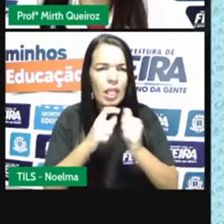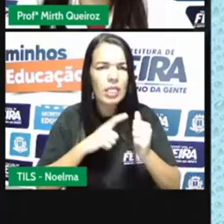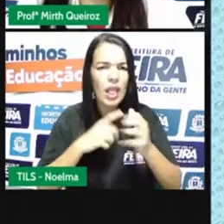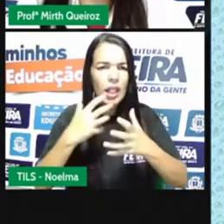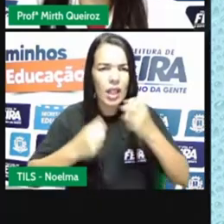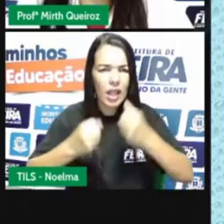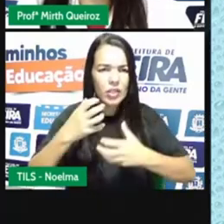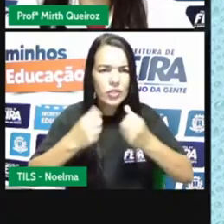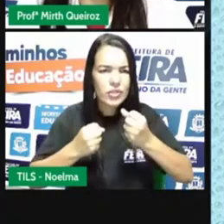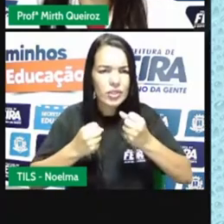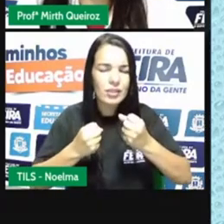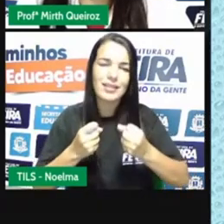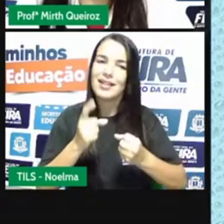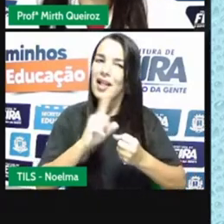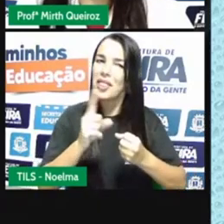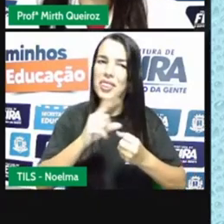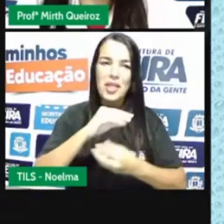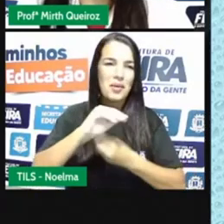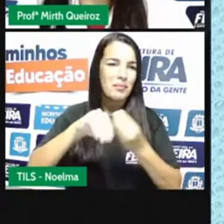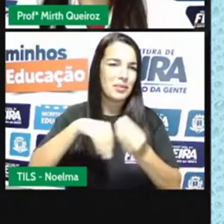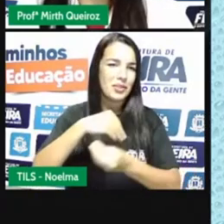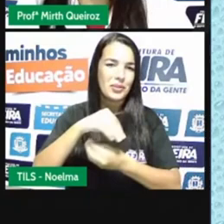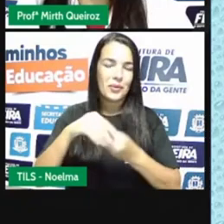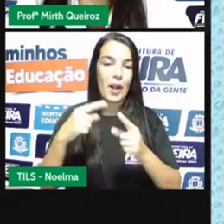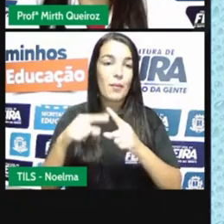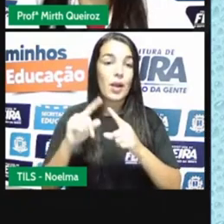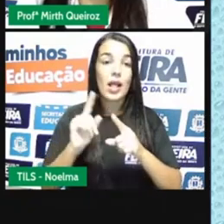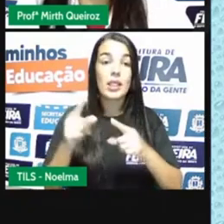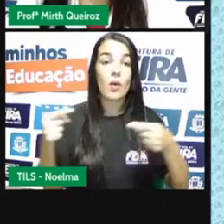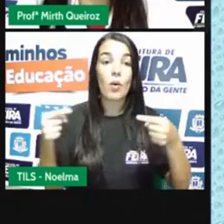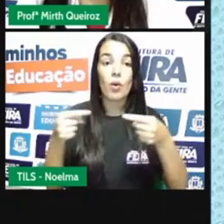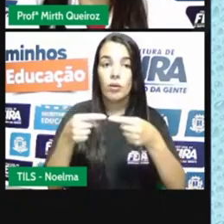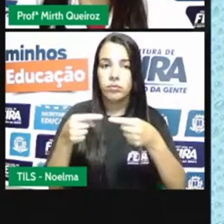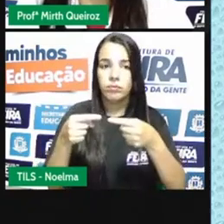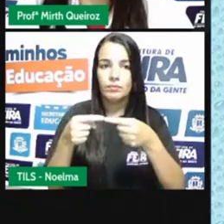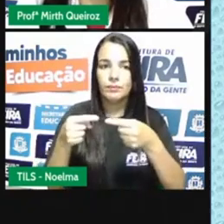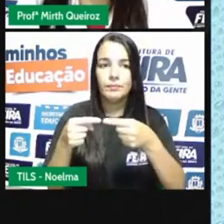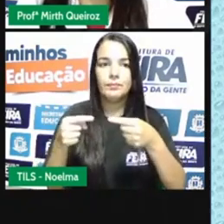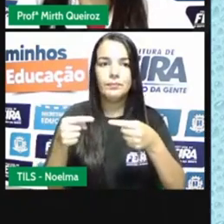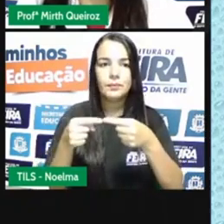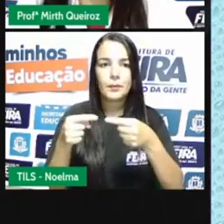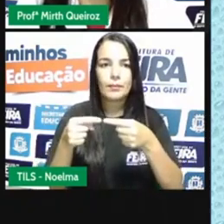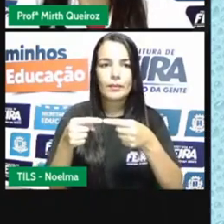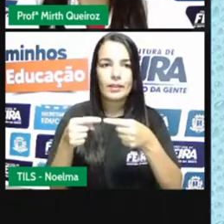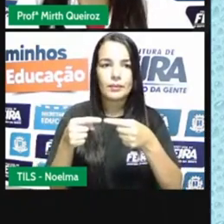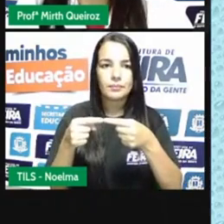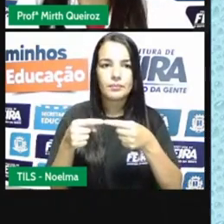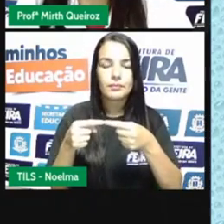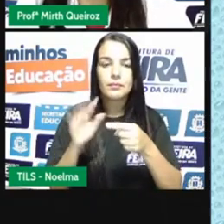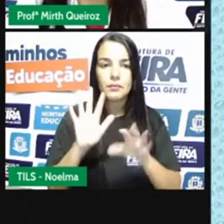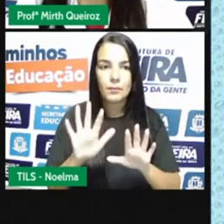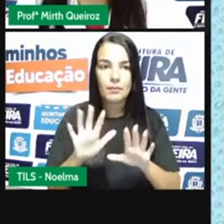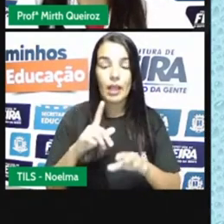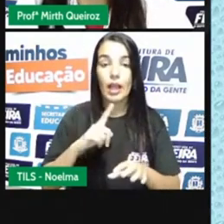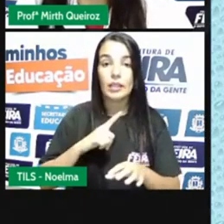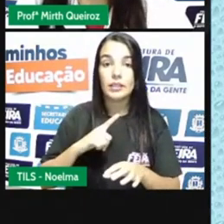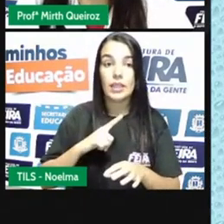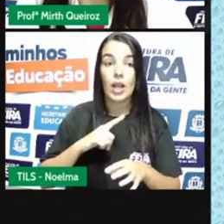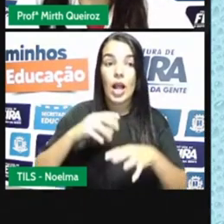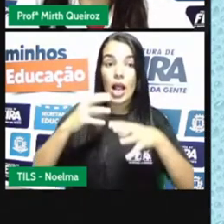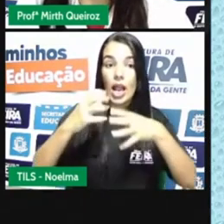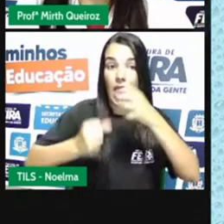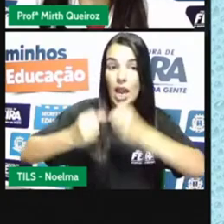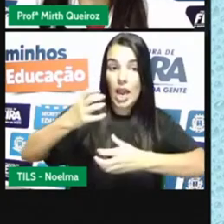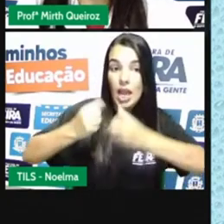que o leite em pó a gente não mistura com feijão? Nós misturamos o leite em pó com a água, assim como o café